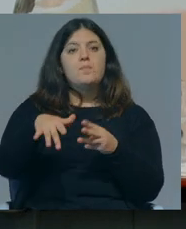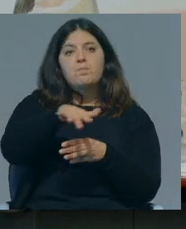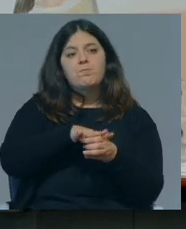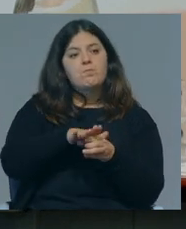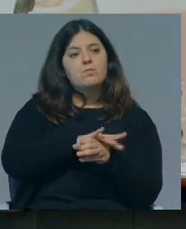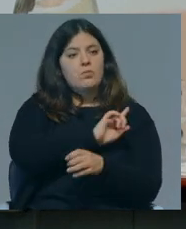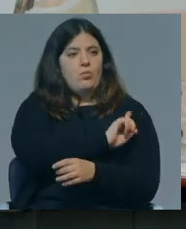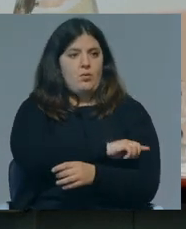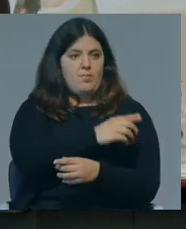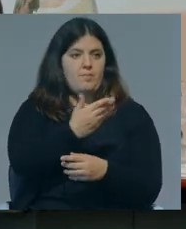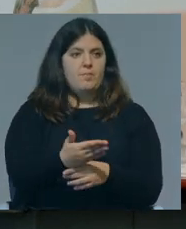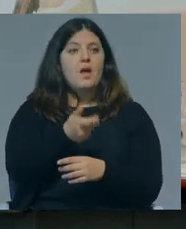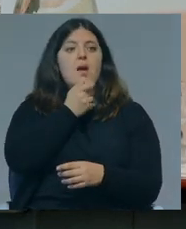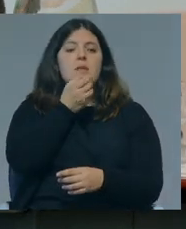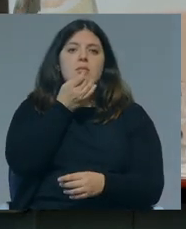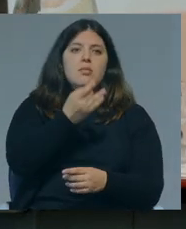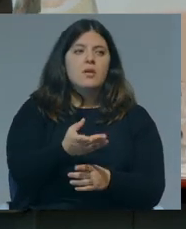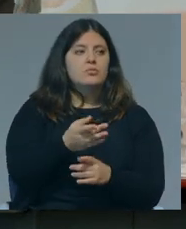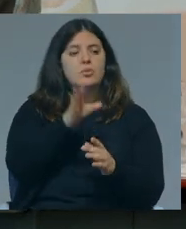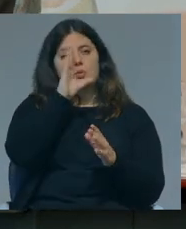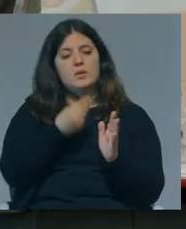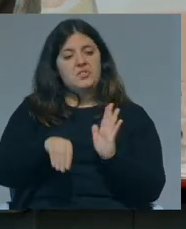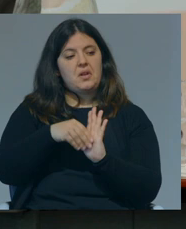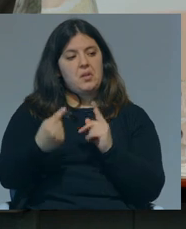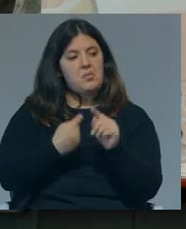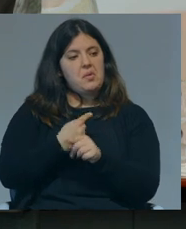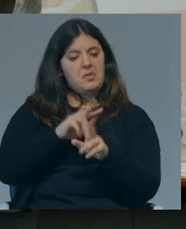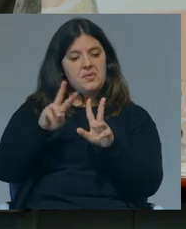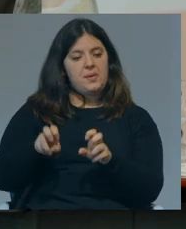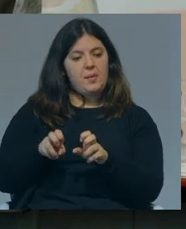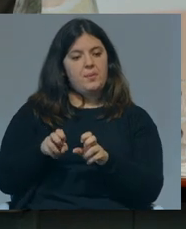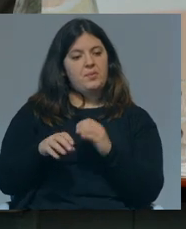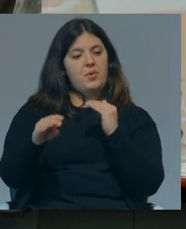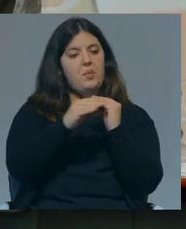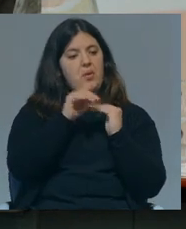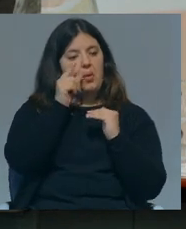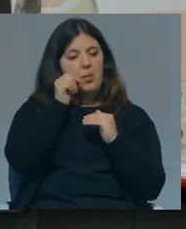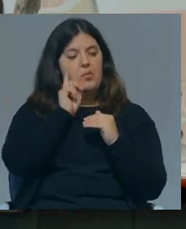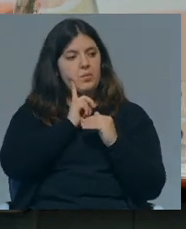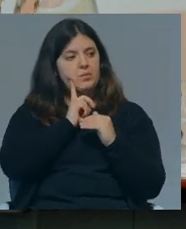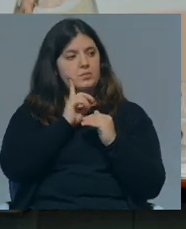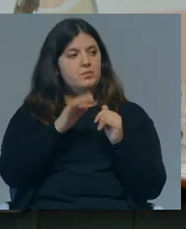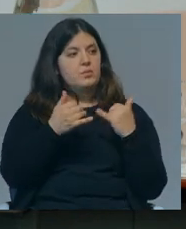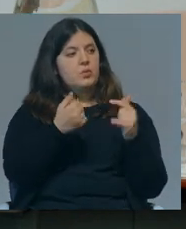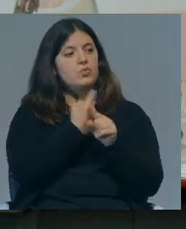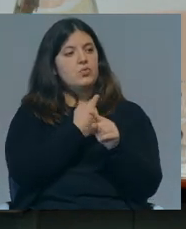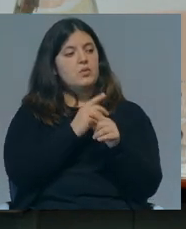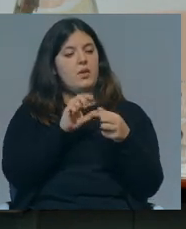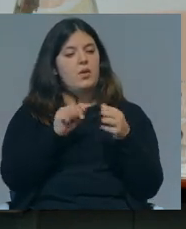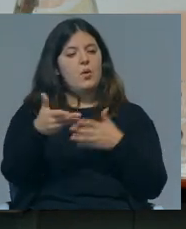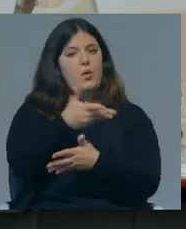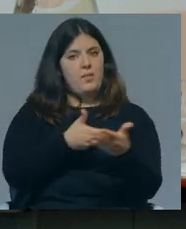de poder. Se me permitirem, eu não sei se queres acrescentar alguma coisa neste tema da igualdade de género, eu ia agora passar para as questões